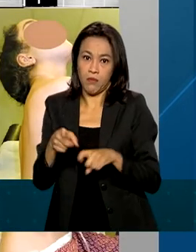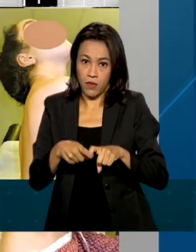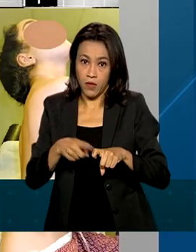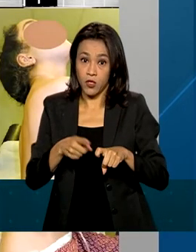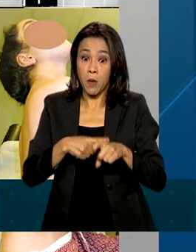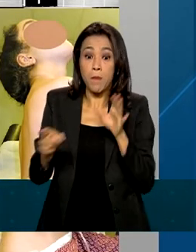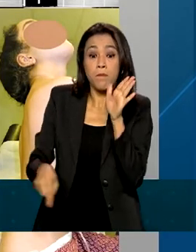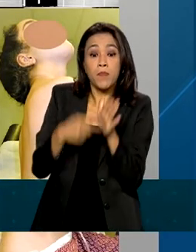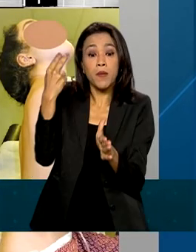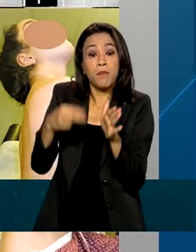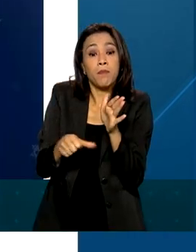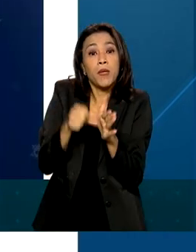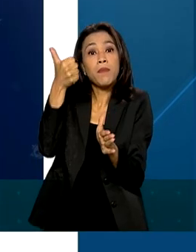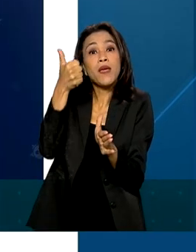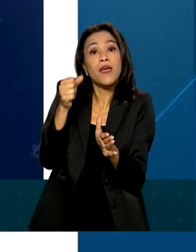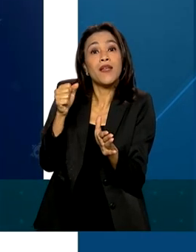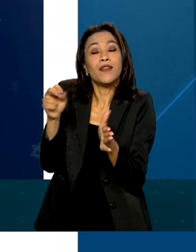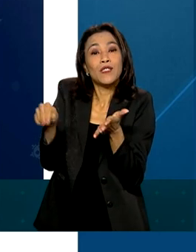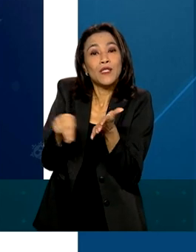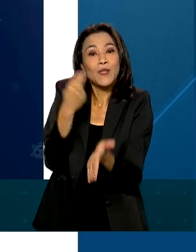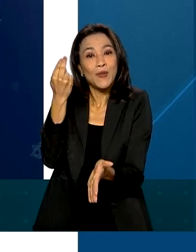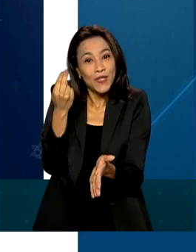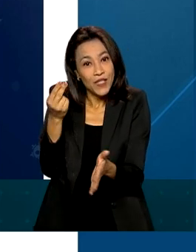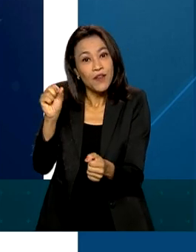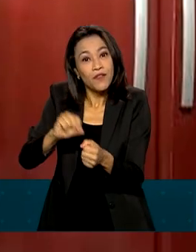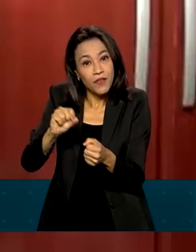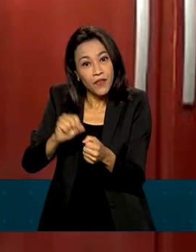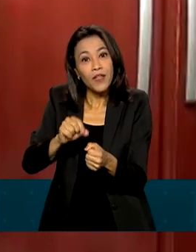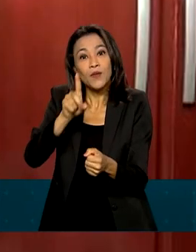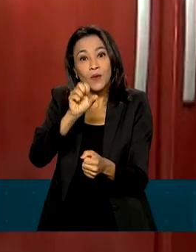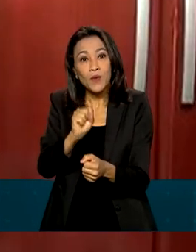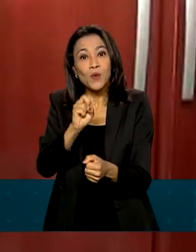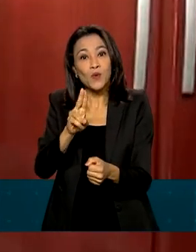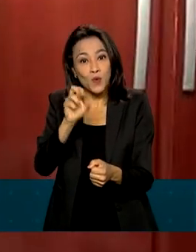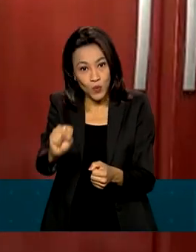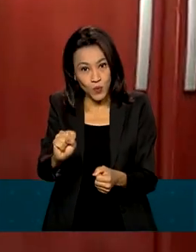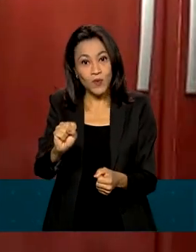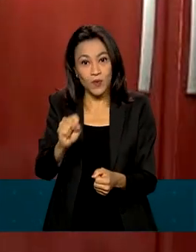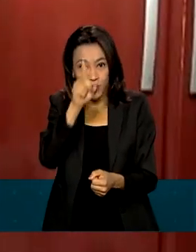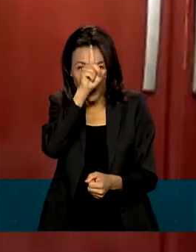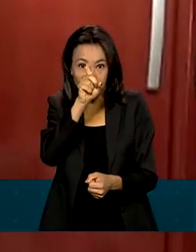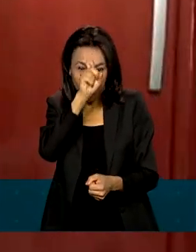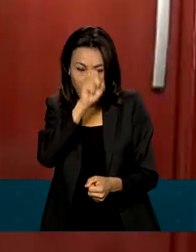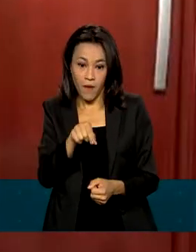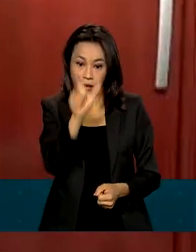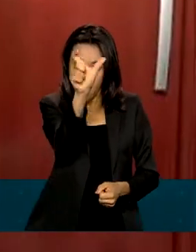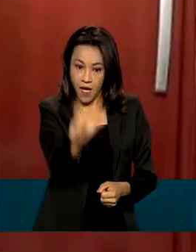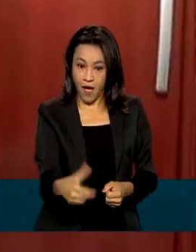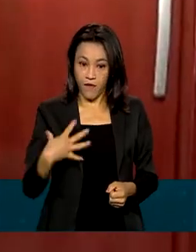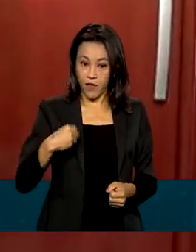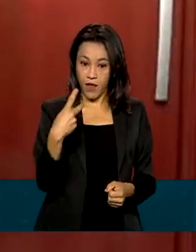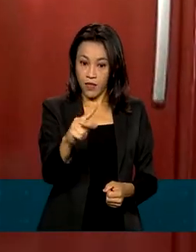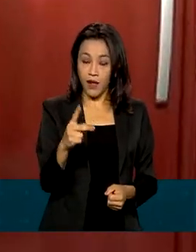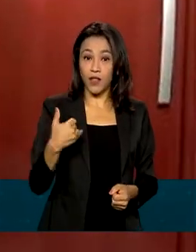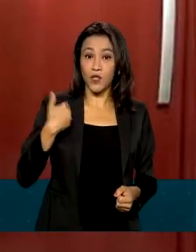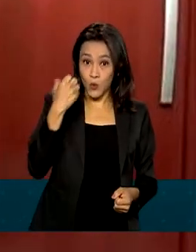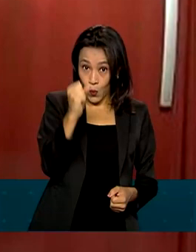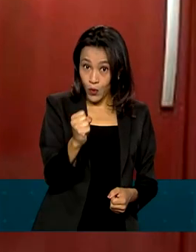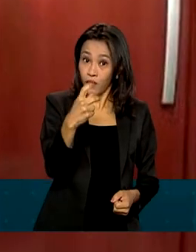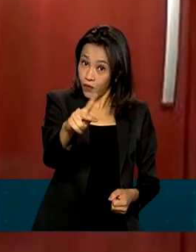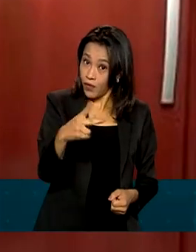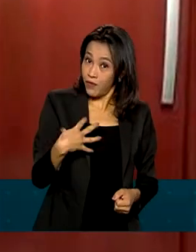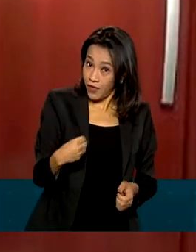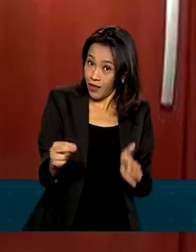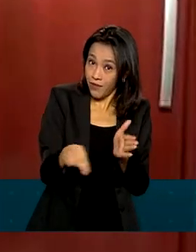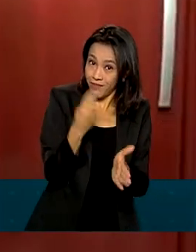primeira cirurgia desse tipo no Sistema Único de Saúde. A filha de Regina, de oito anos, foi a paciente. A